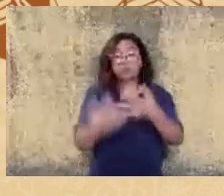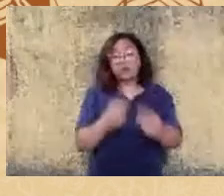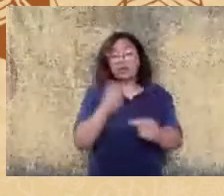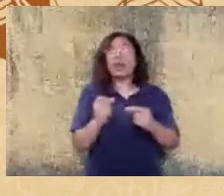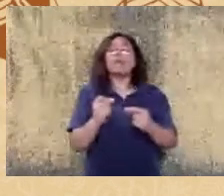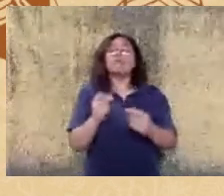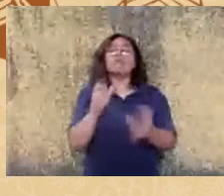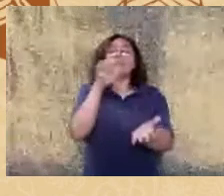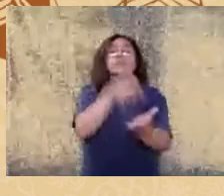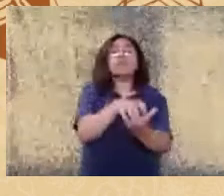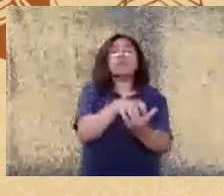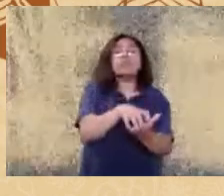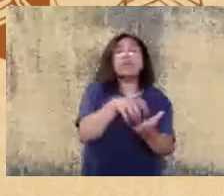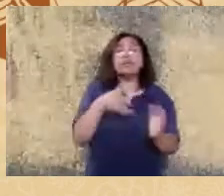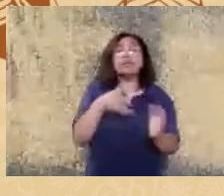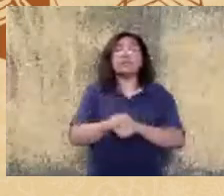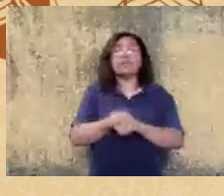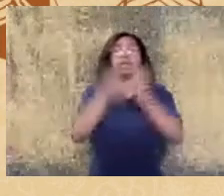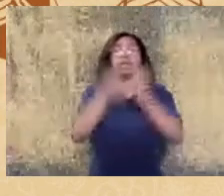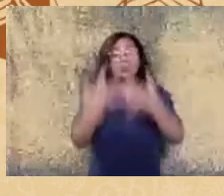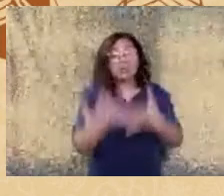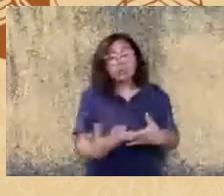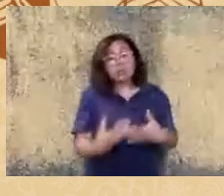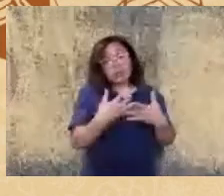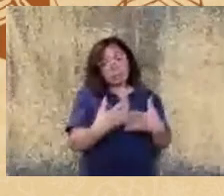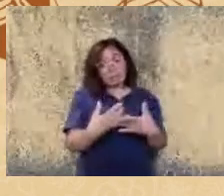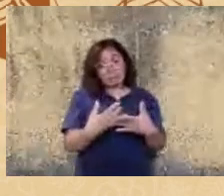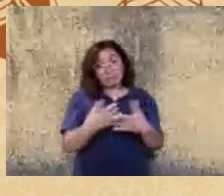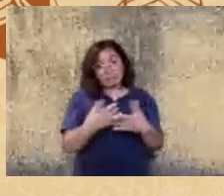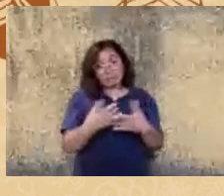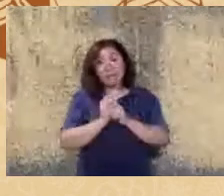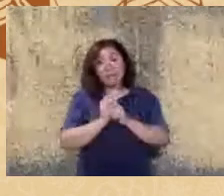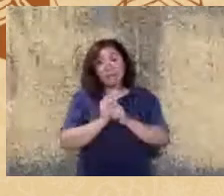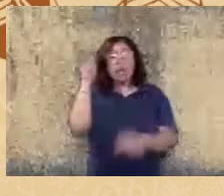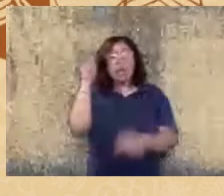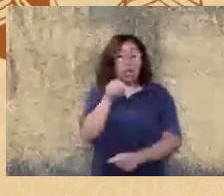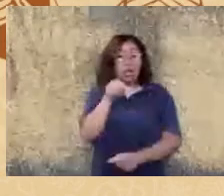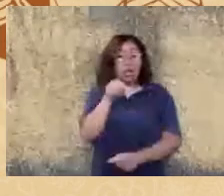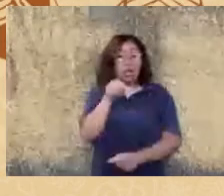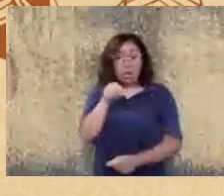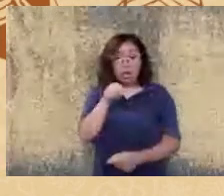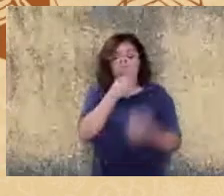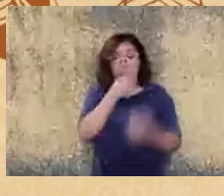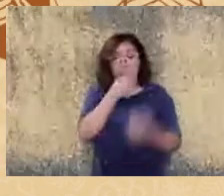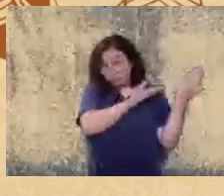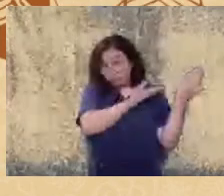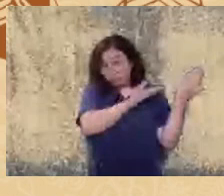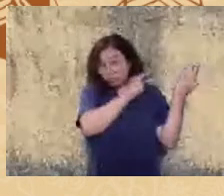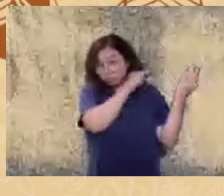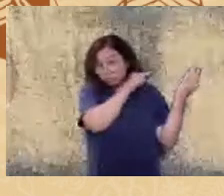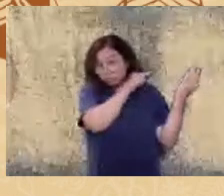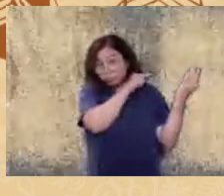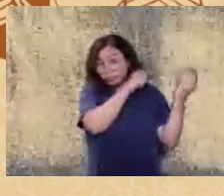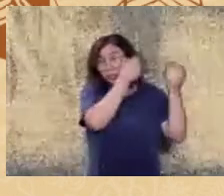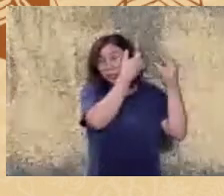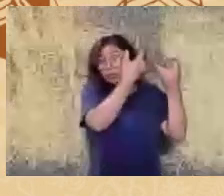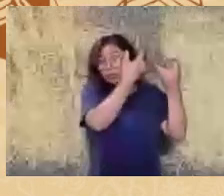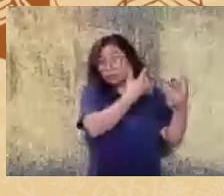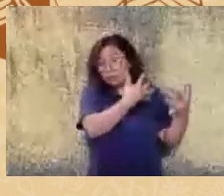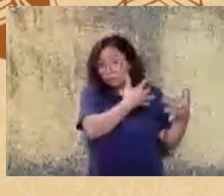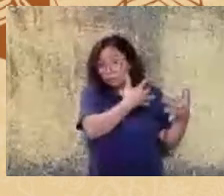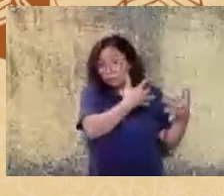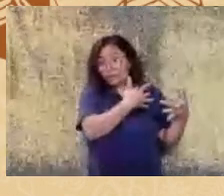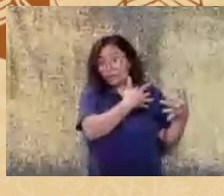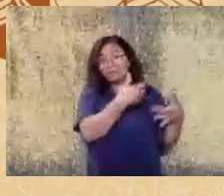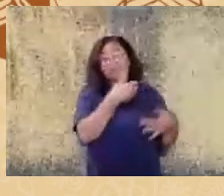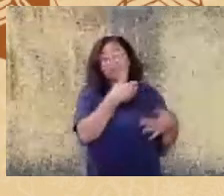e Van Hennen dizendo que nesse banco de dados os dois autores referem ter informações de 185 nações